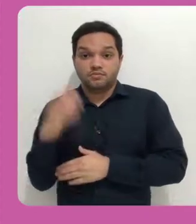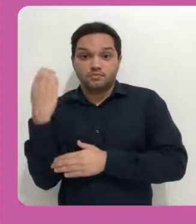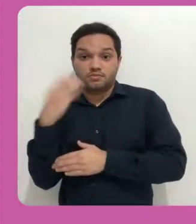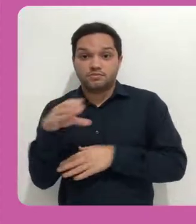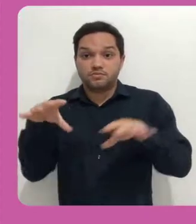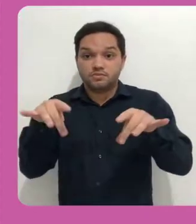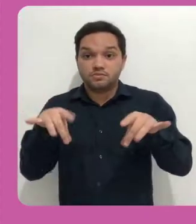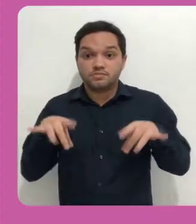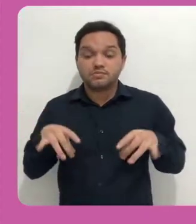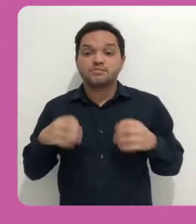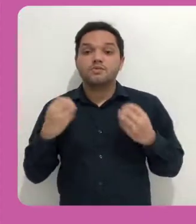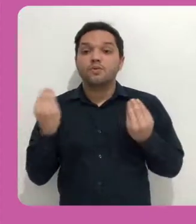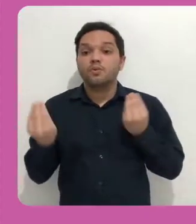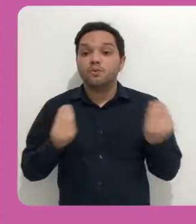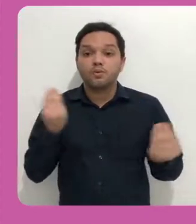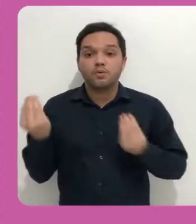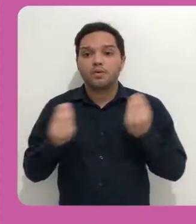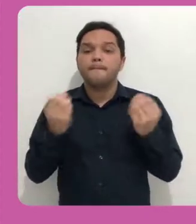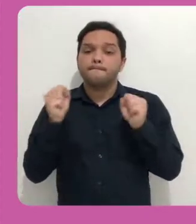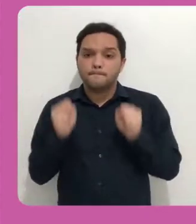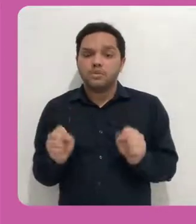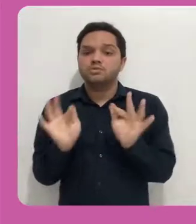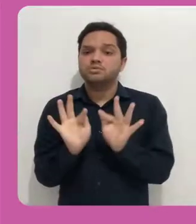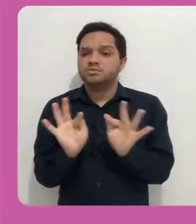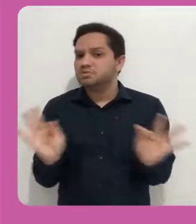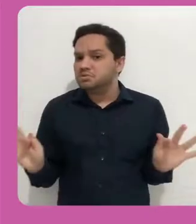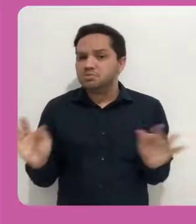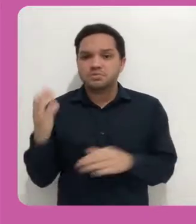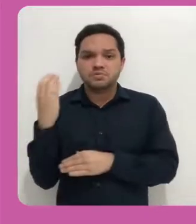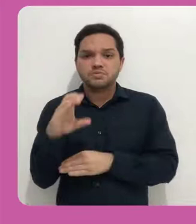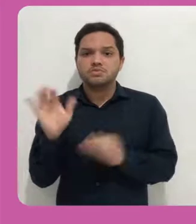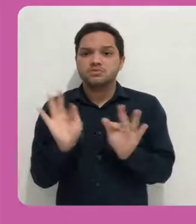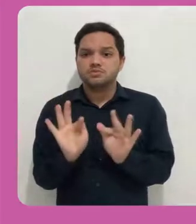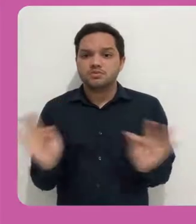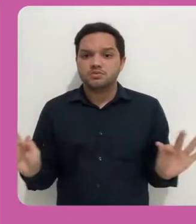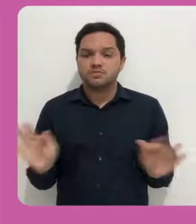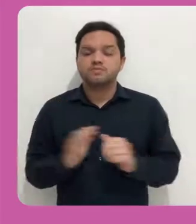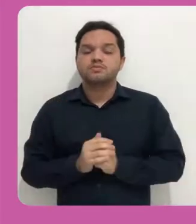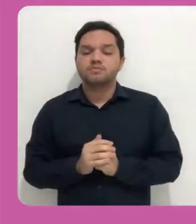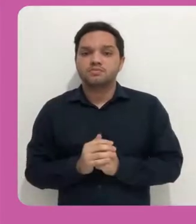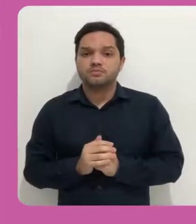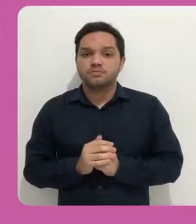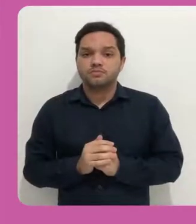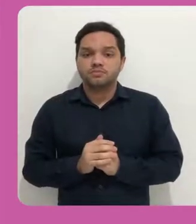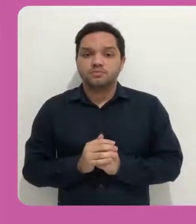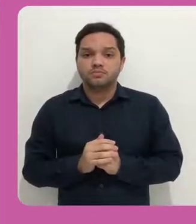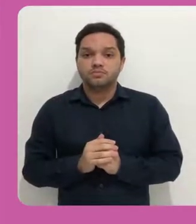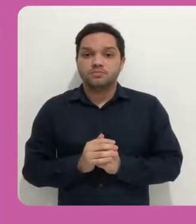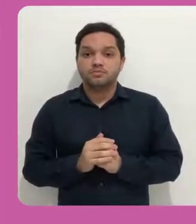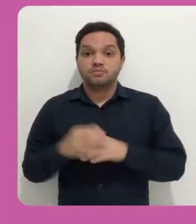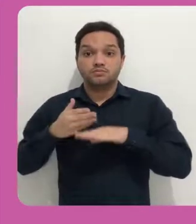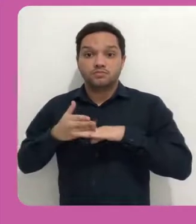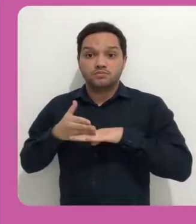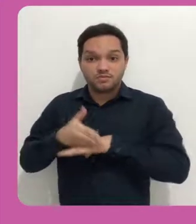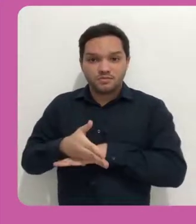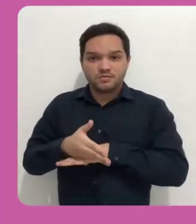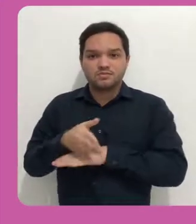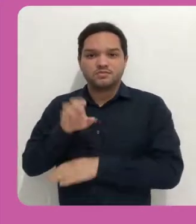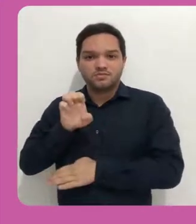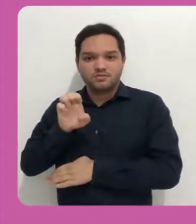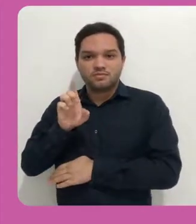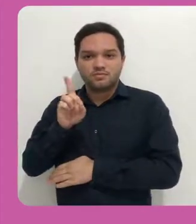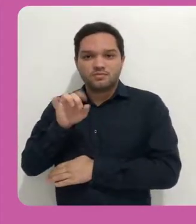Depois de entrarmos no modo edição, podemos então